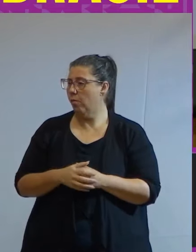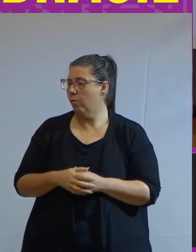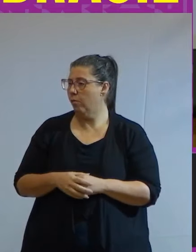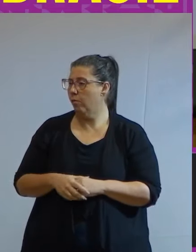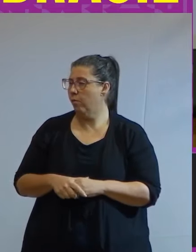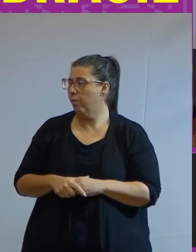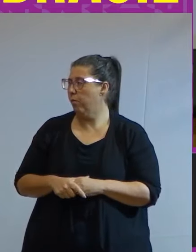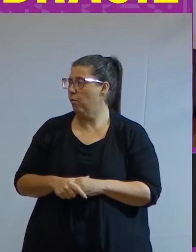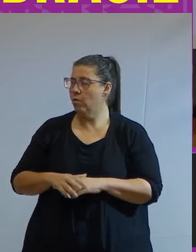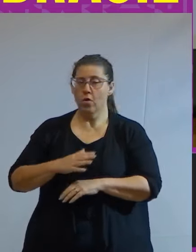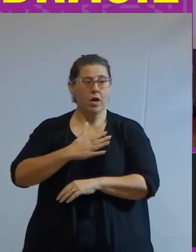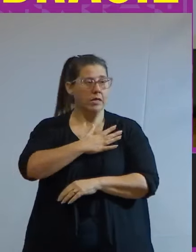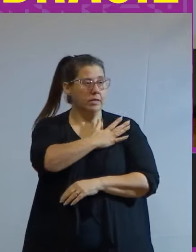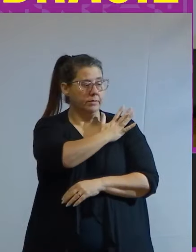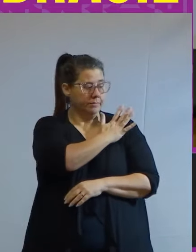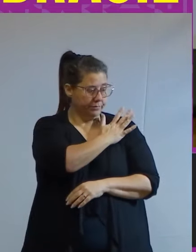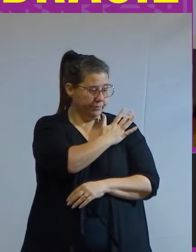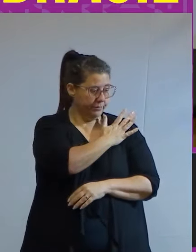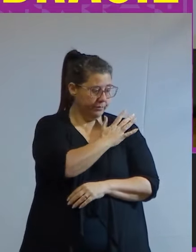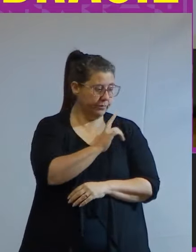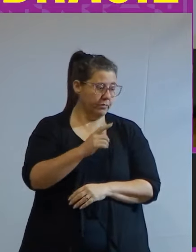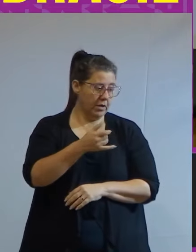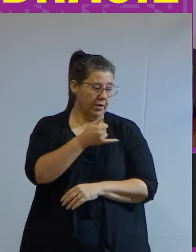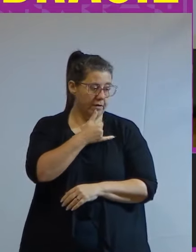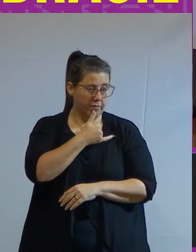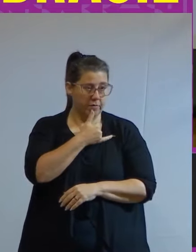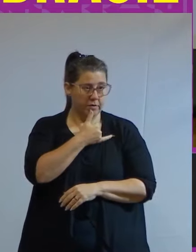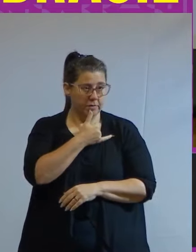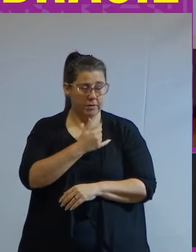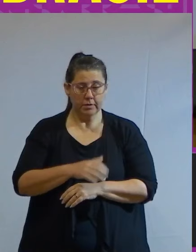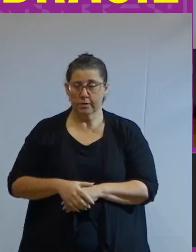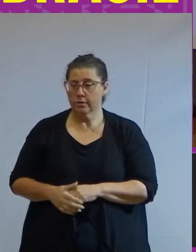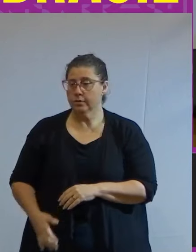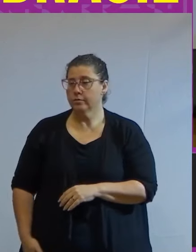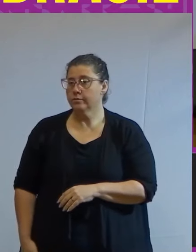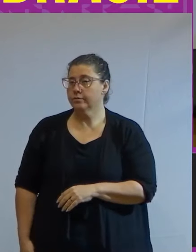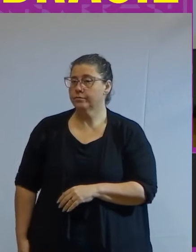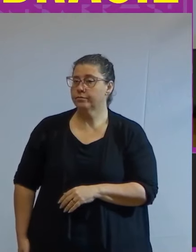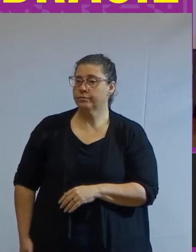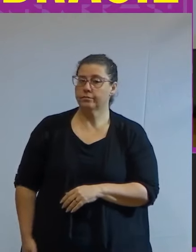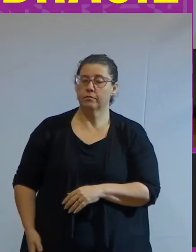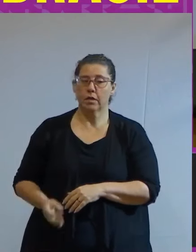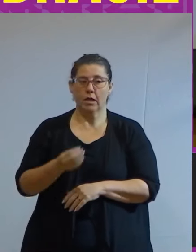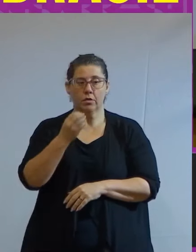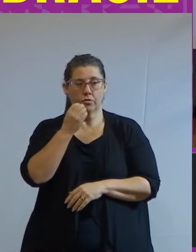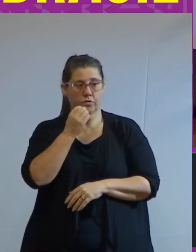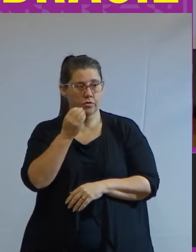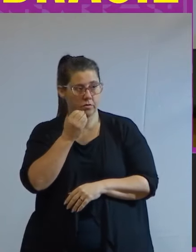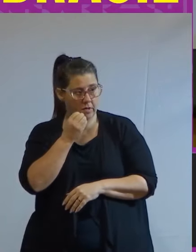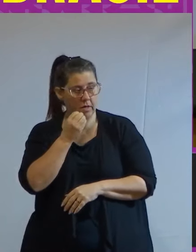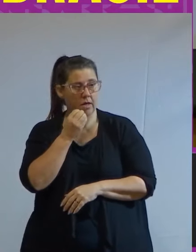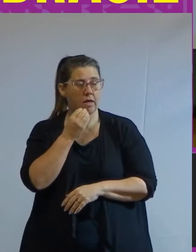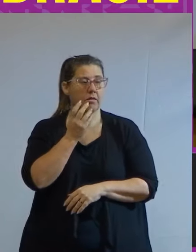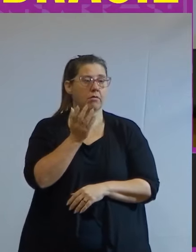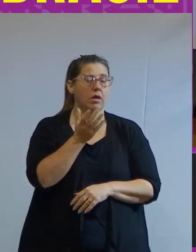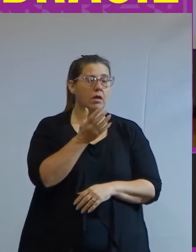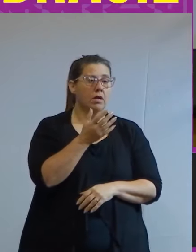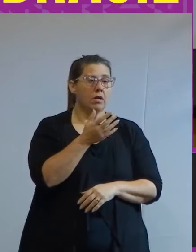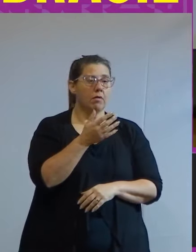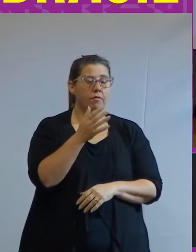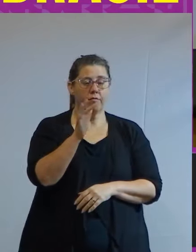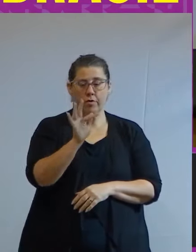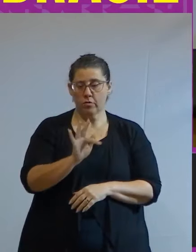com o racismo que infelizmente a gente tenta adentrar no mundo da universidade